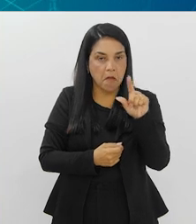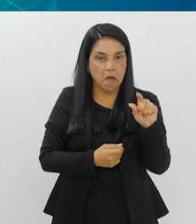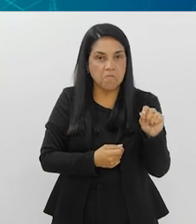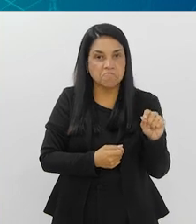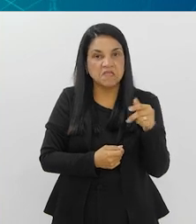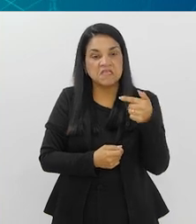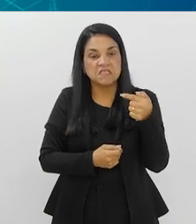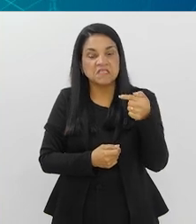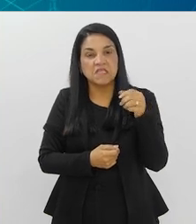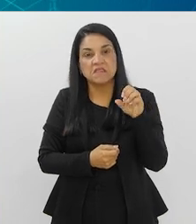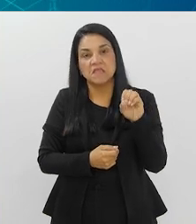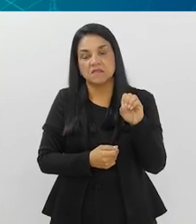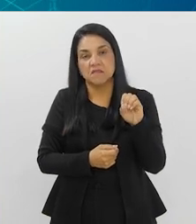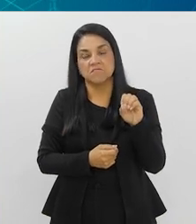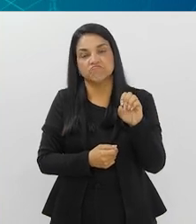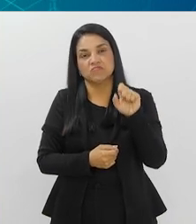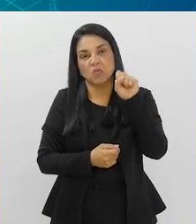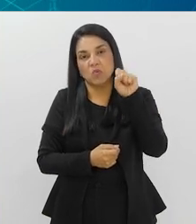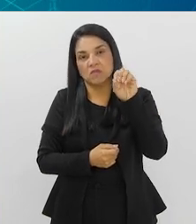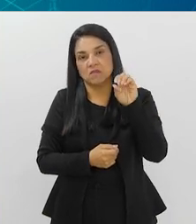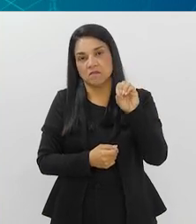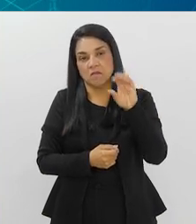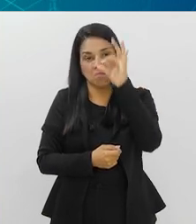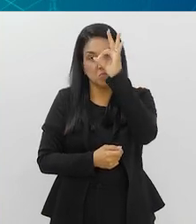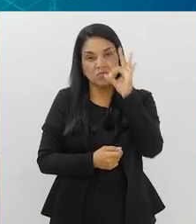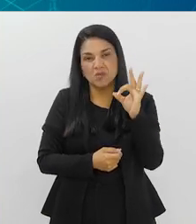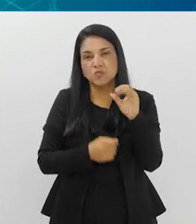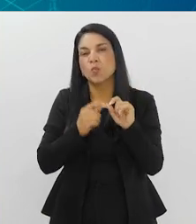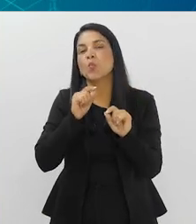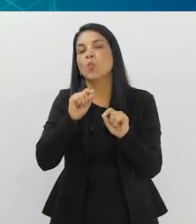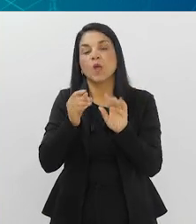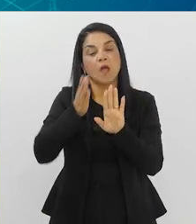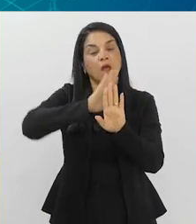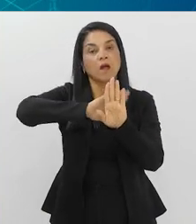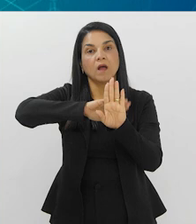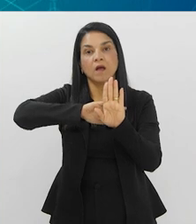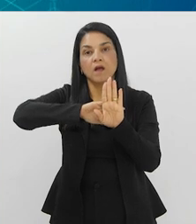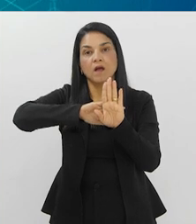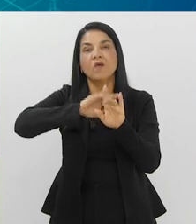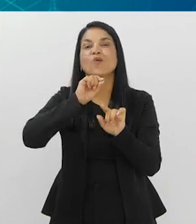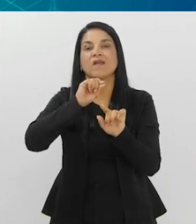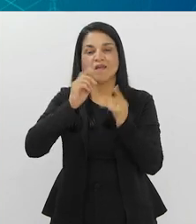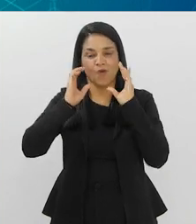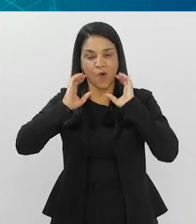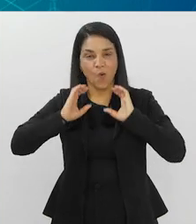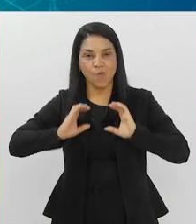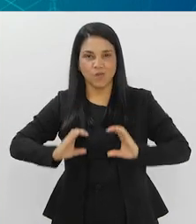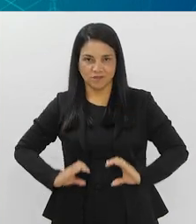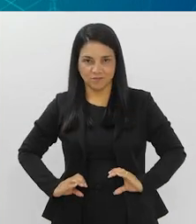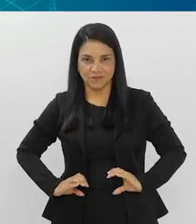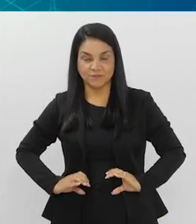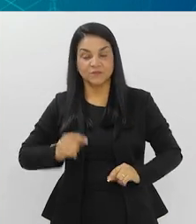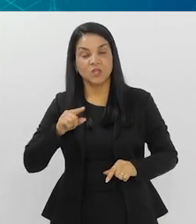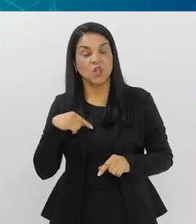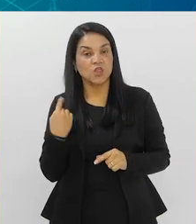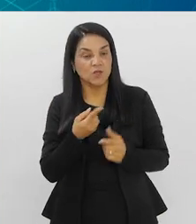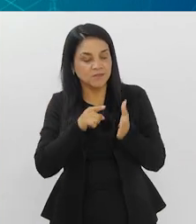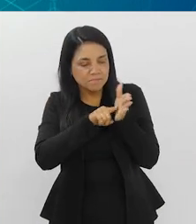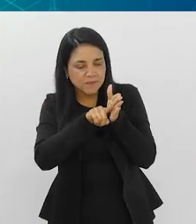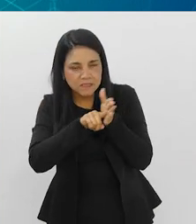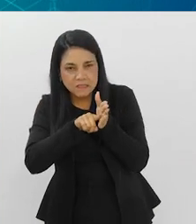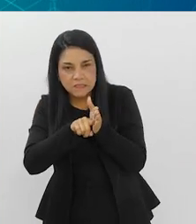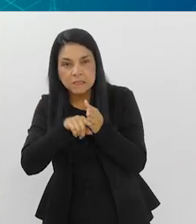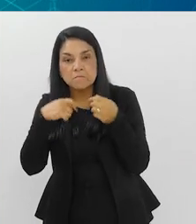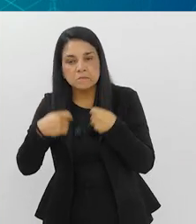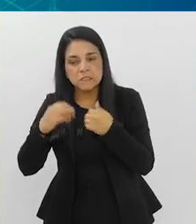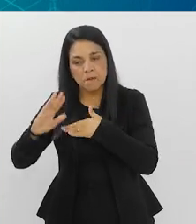vai para 70%, 70%, 80%. E o que está por trás disso? É comportamento. Então, a nossa pesquisa,